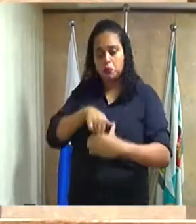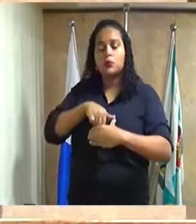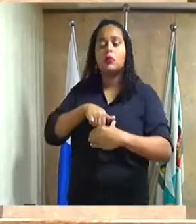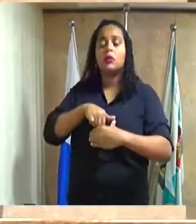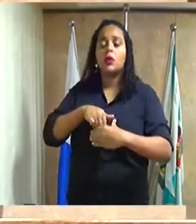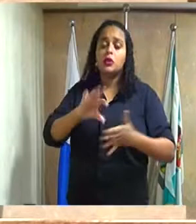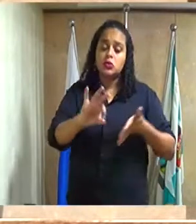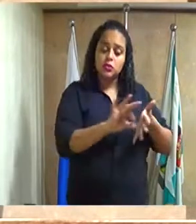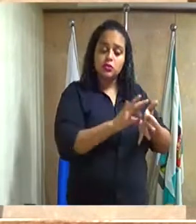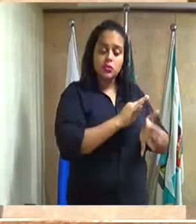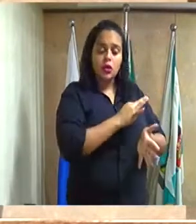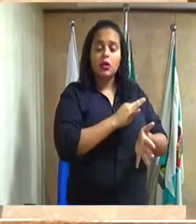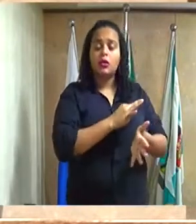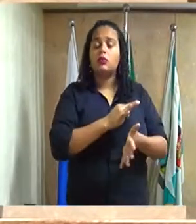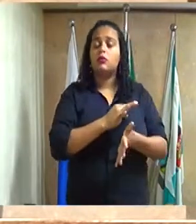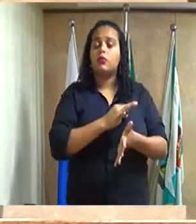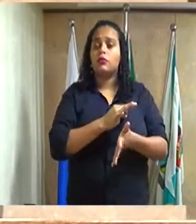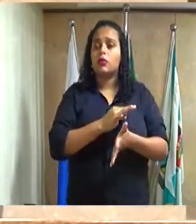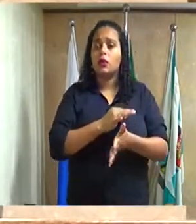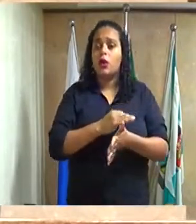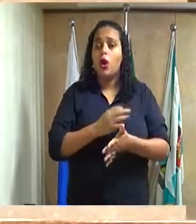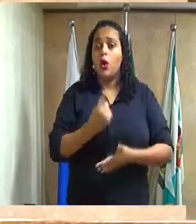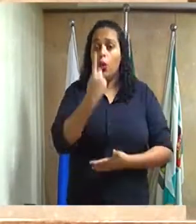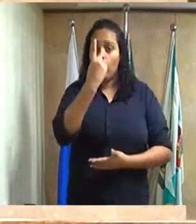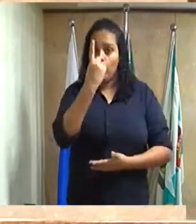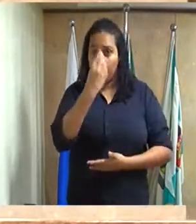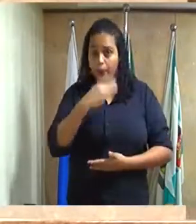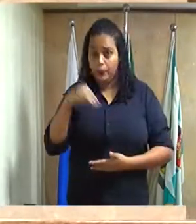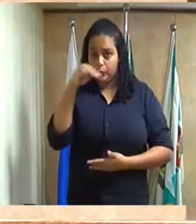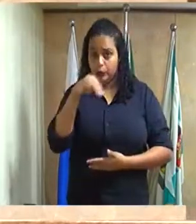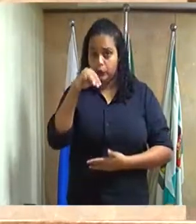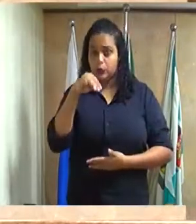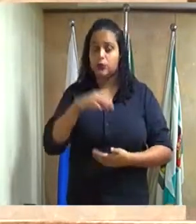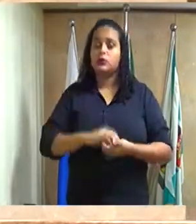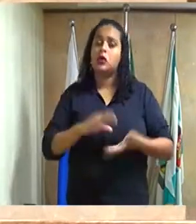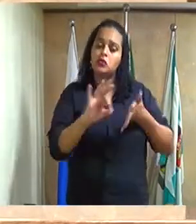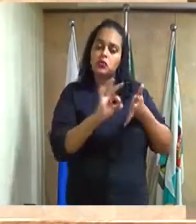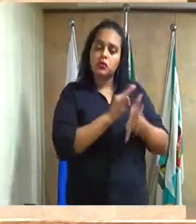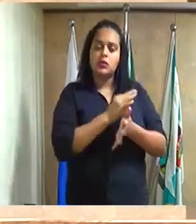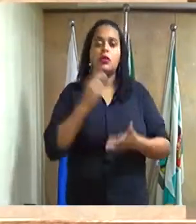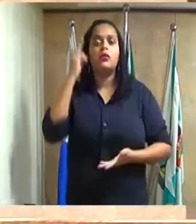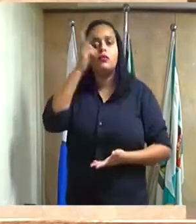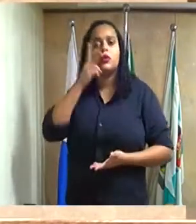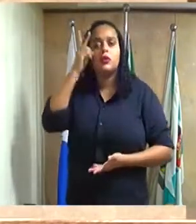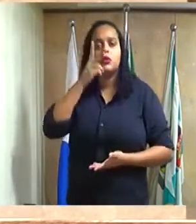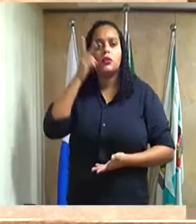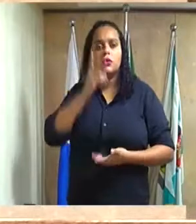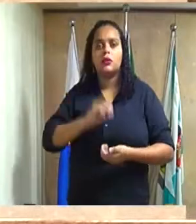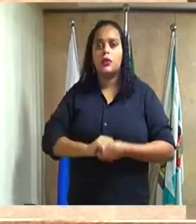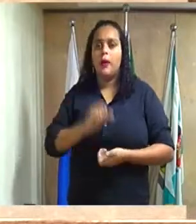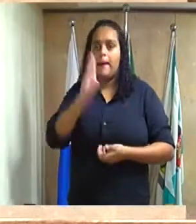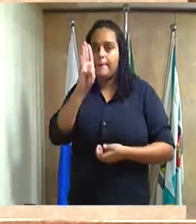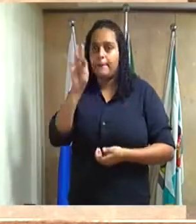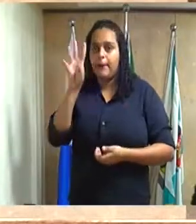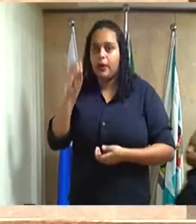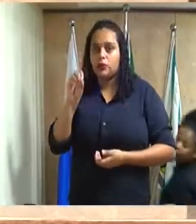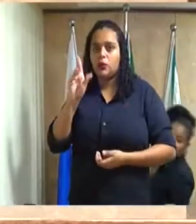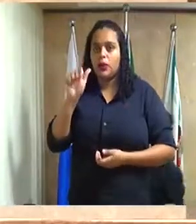inscrições vão ficar abertas por um minuto. Por ordem de inscrição, o vereador Beto Gabriel.